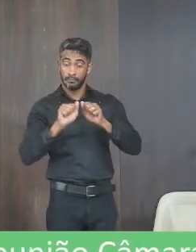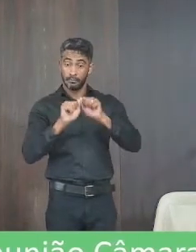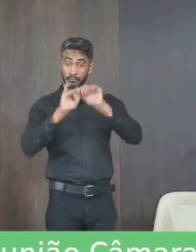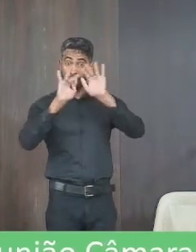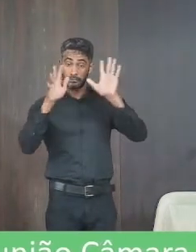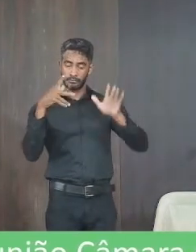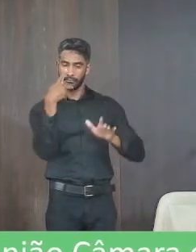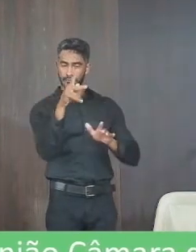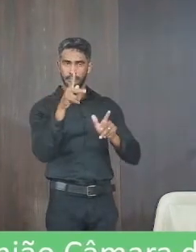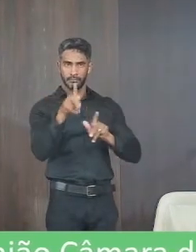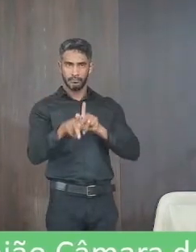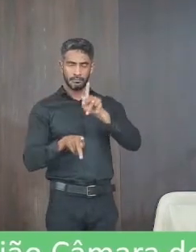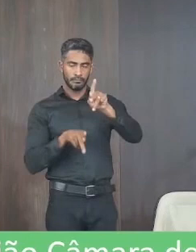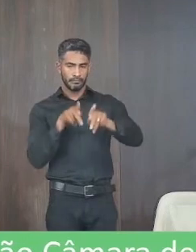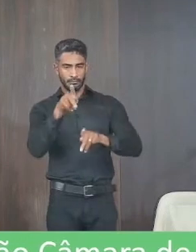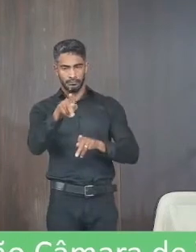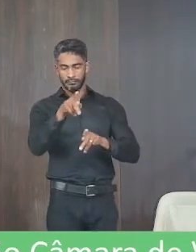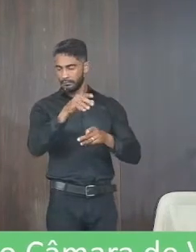população